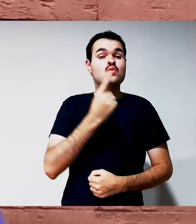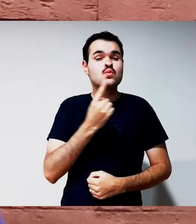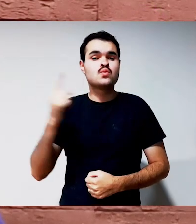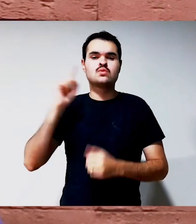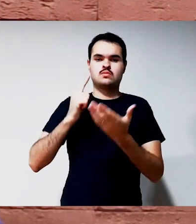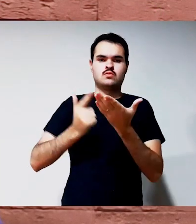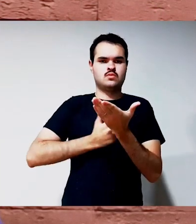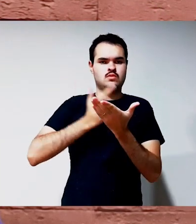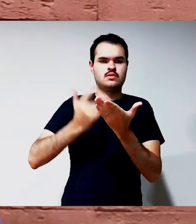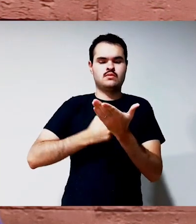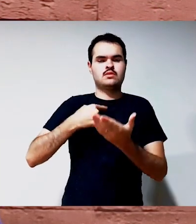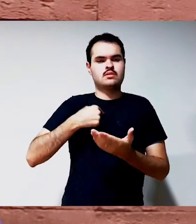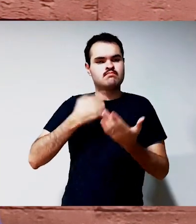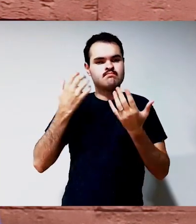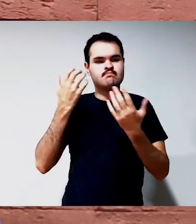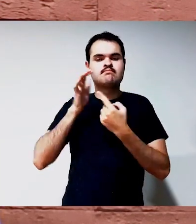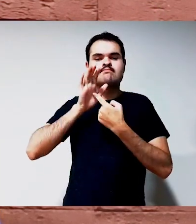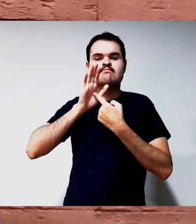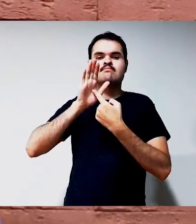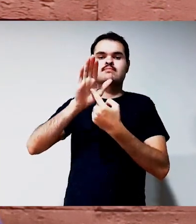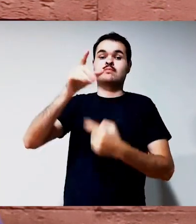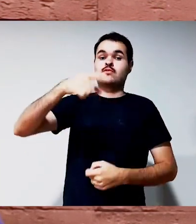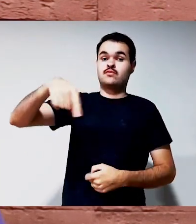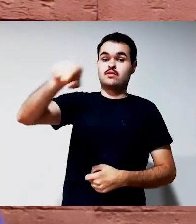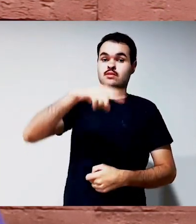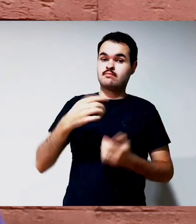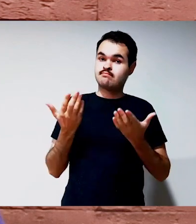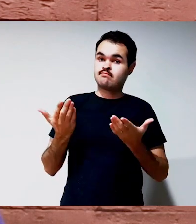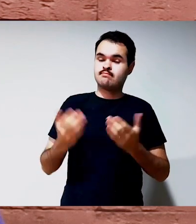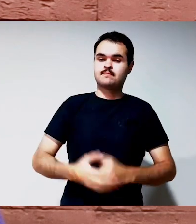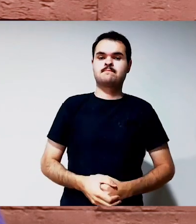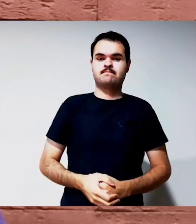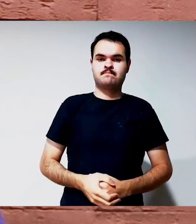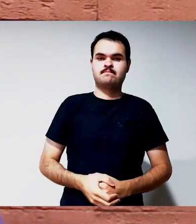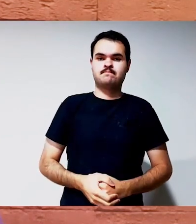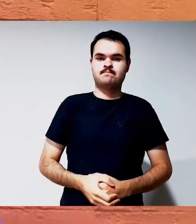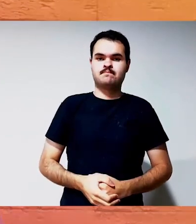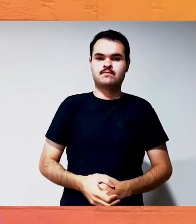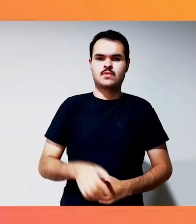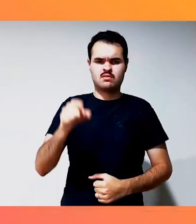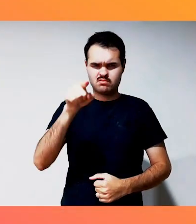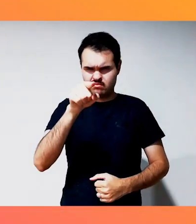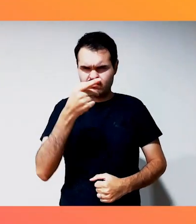E por fim, o último livro que eu gostaria de mostrar para vocês é esse aqui.